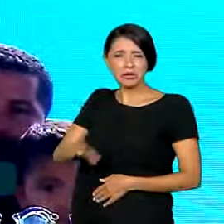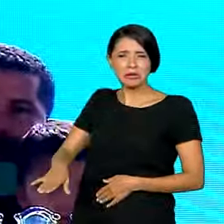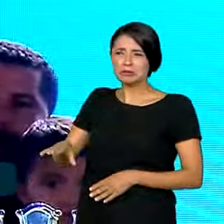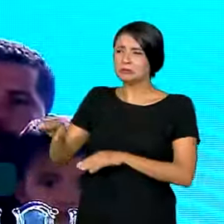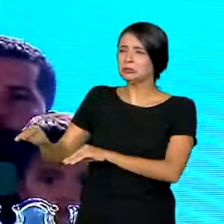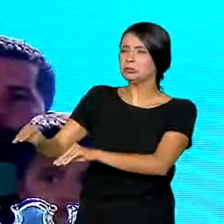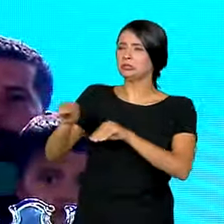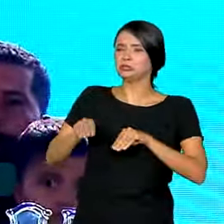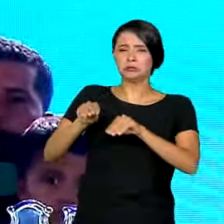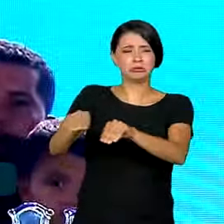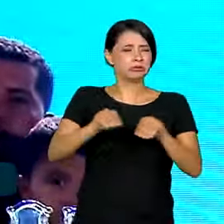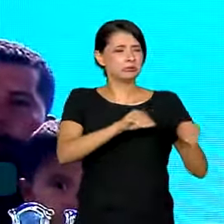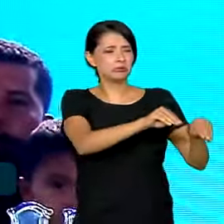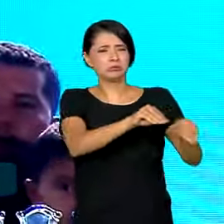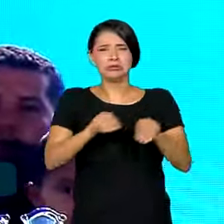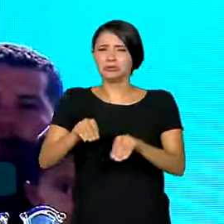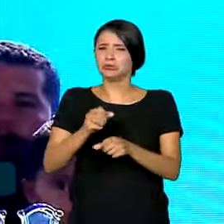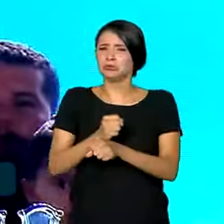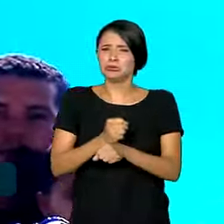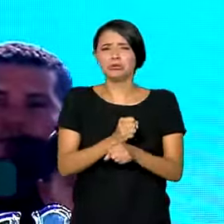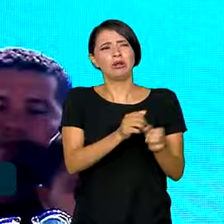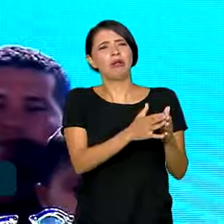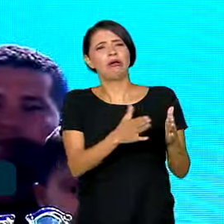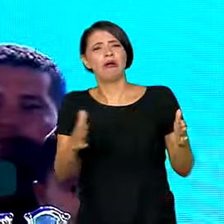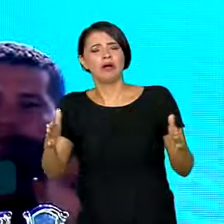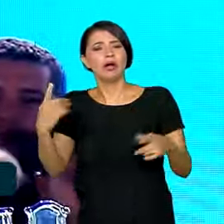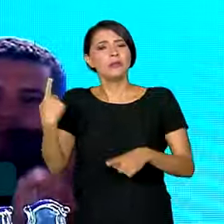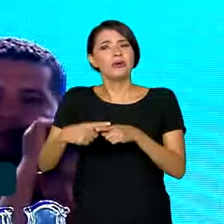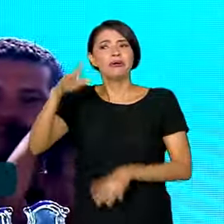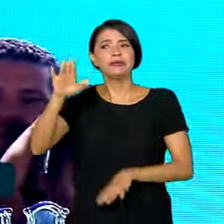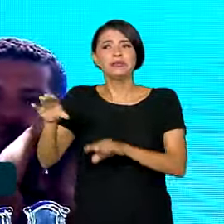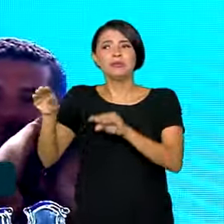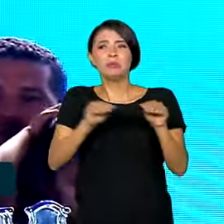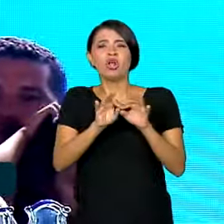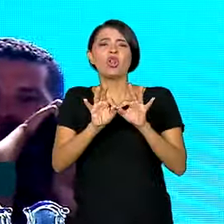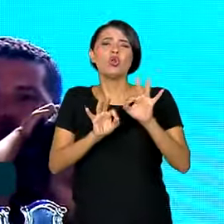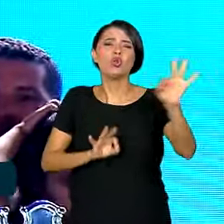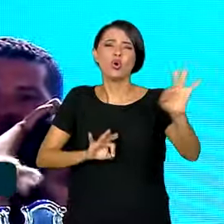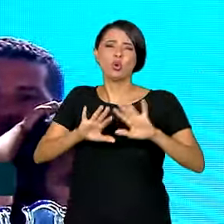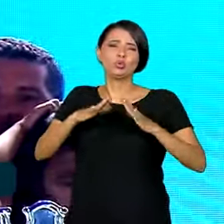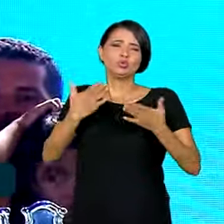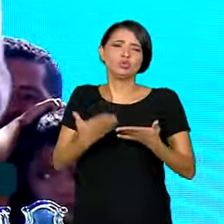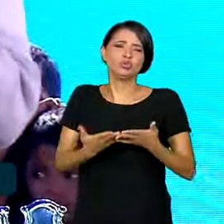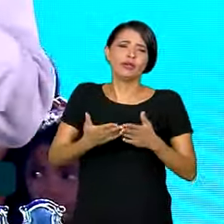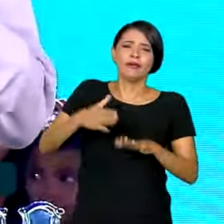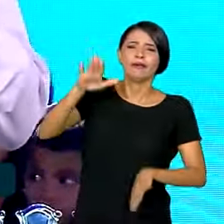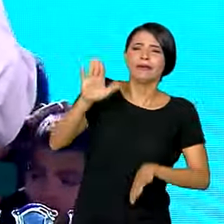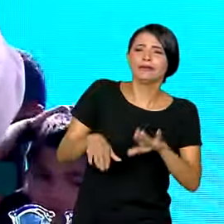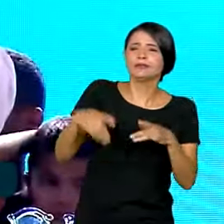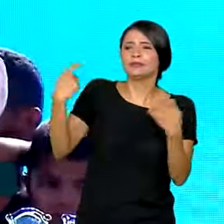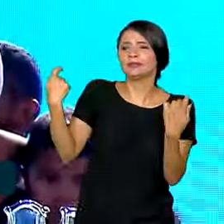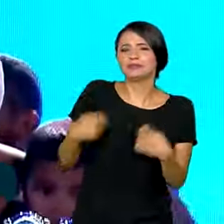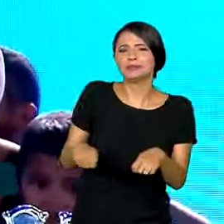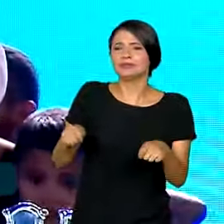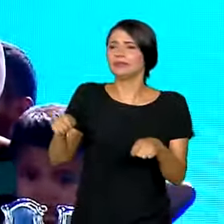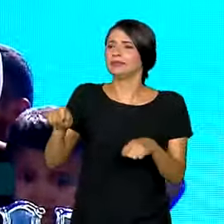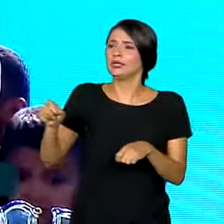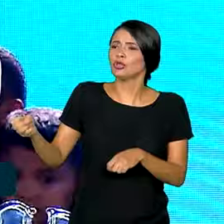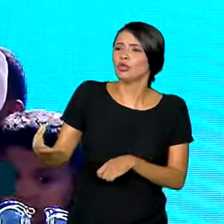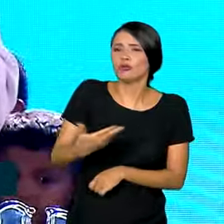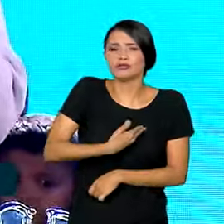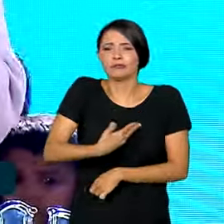mudando de casa todo ano. Porque às vezes muda pra longe da escola. Às vezes precisa fazer novas